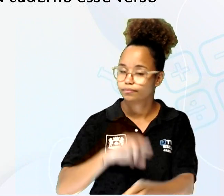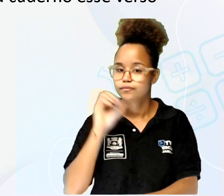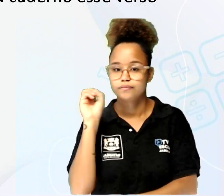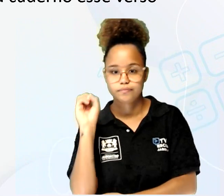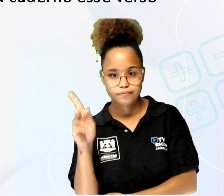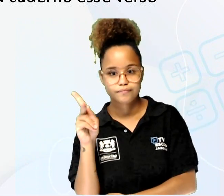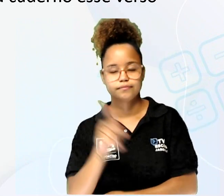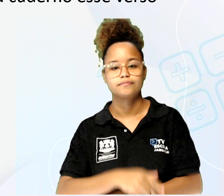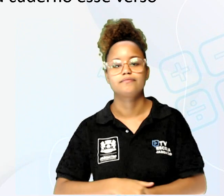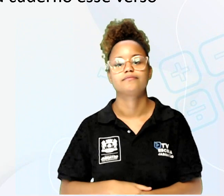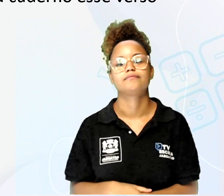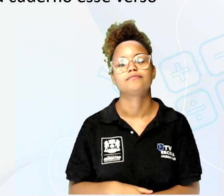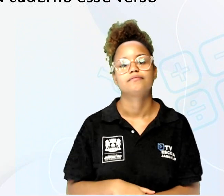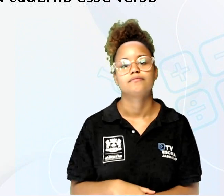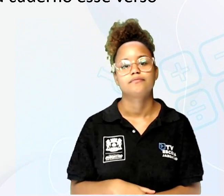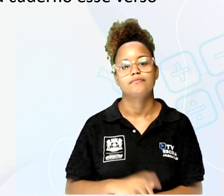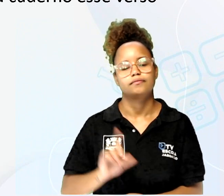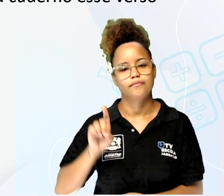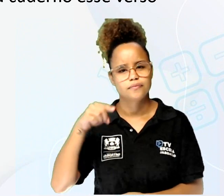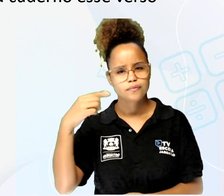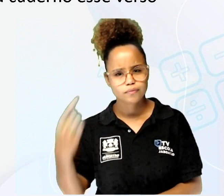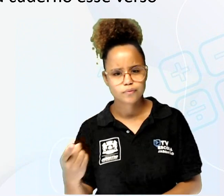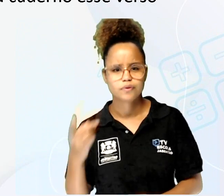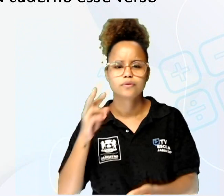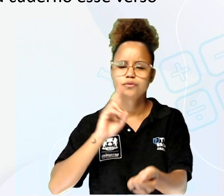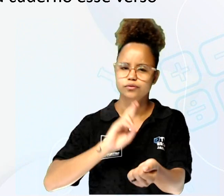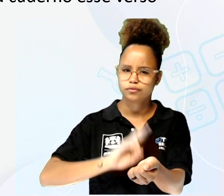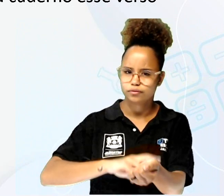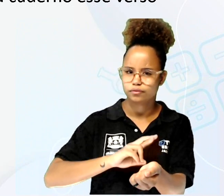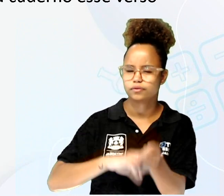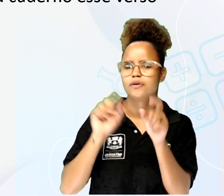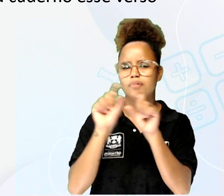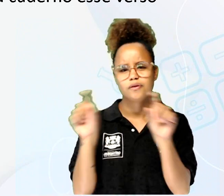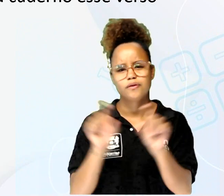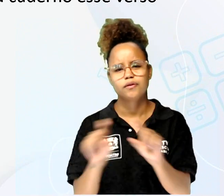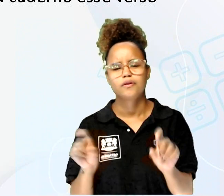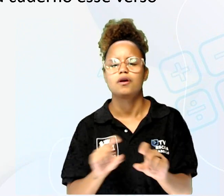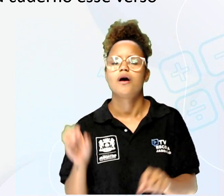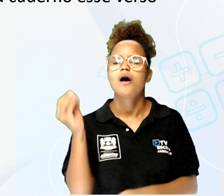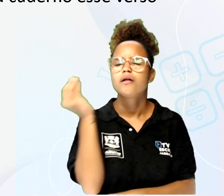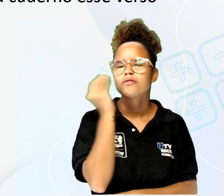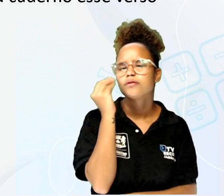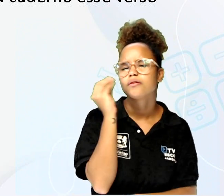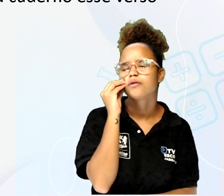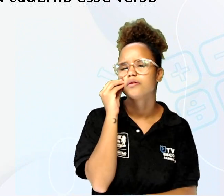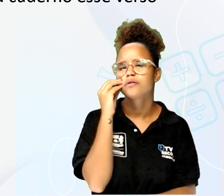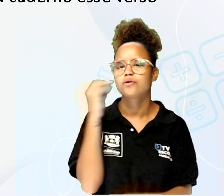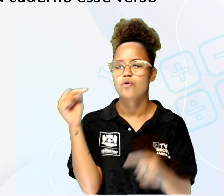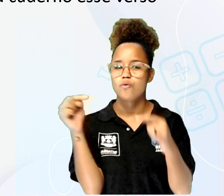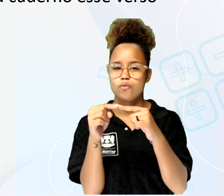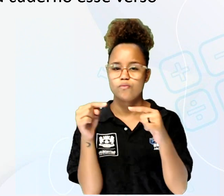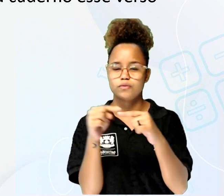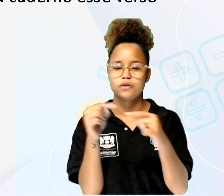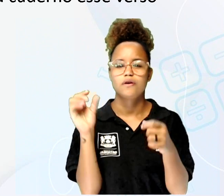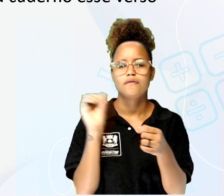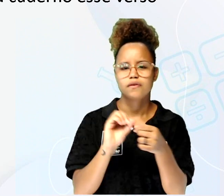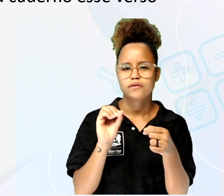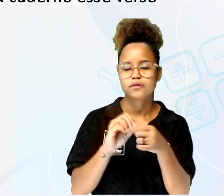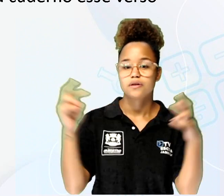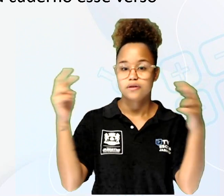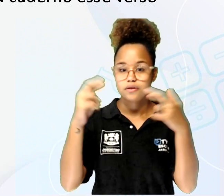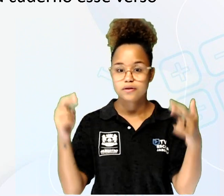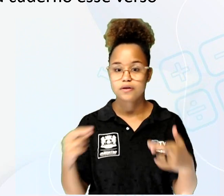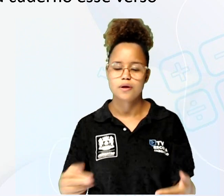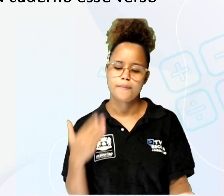E a partir desse verso ritmado, tente combinar e fazer rima e não